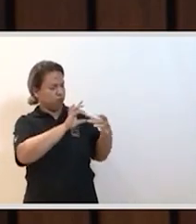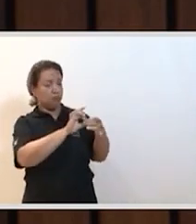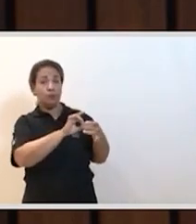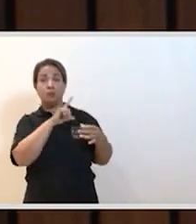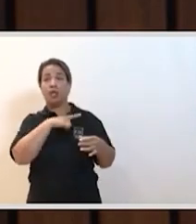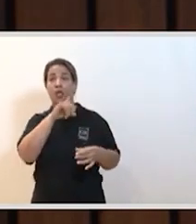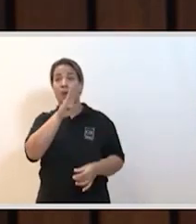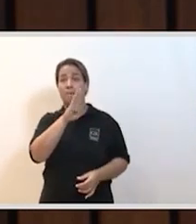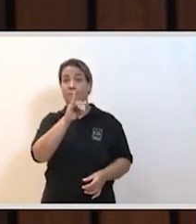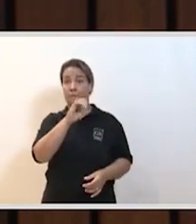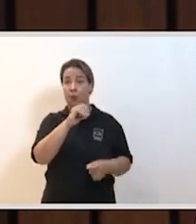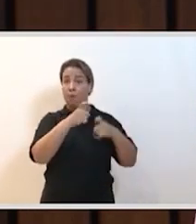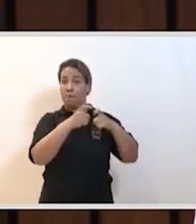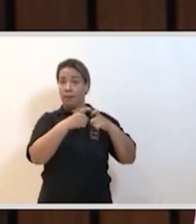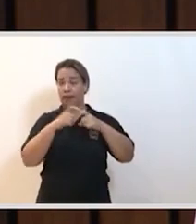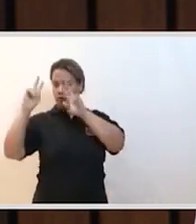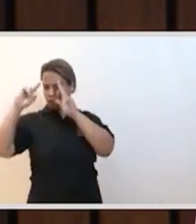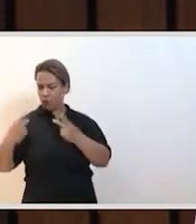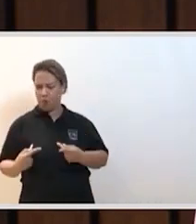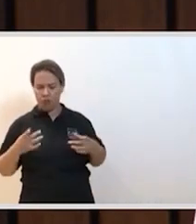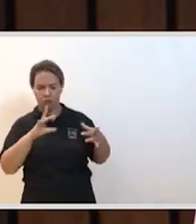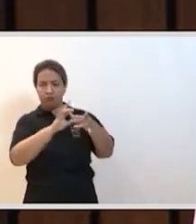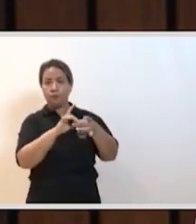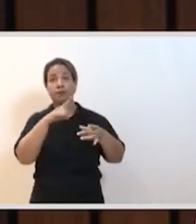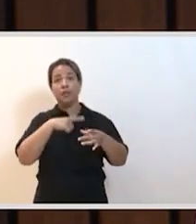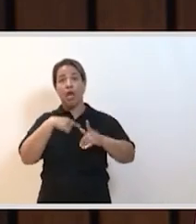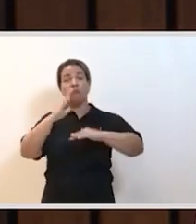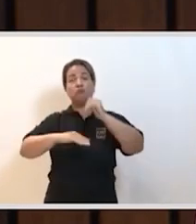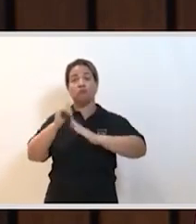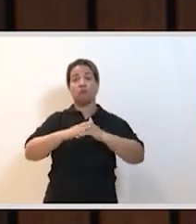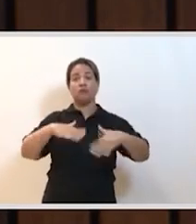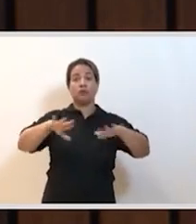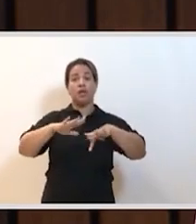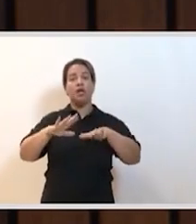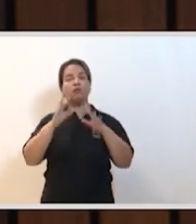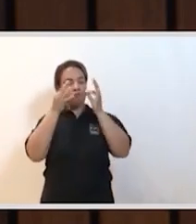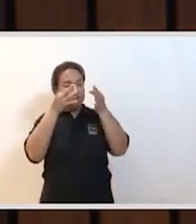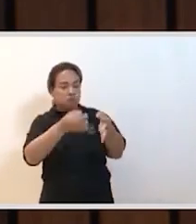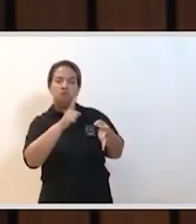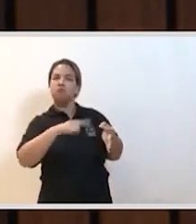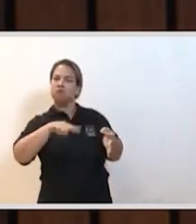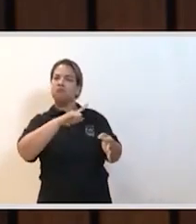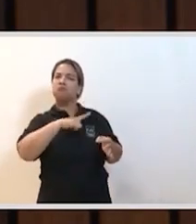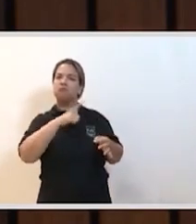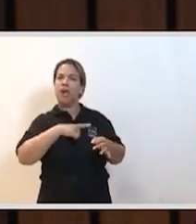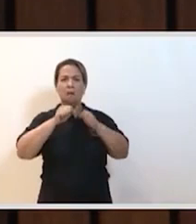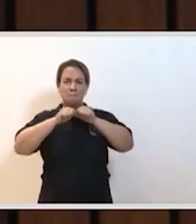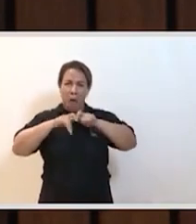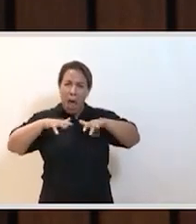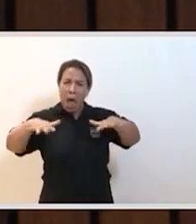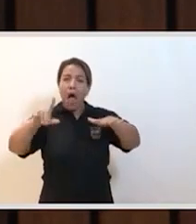biomédico e o humano. Isso aí faz, na verdade, da infectologia uma especialidade tão atraente. Esses aspectos relacionados às epidemias,